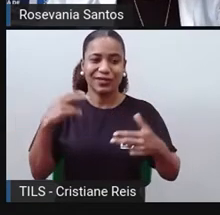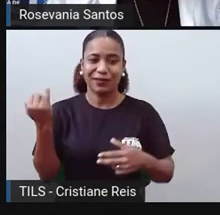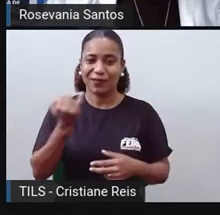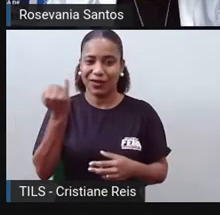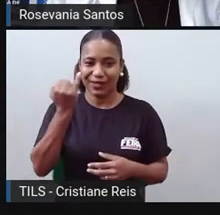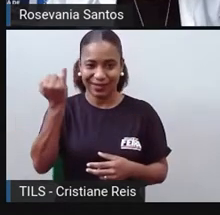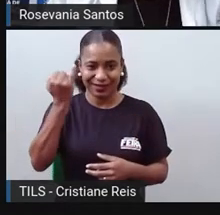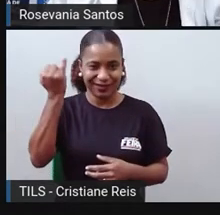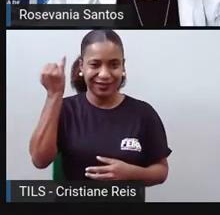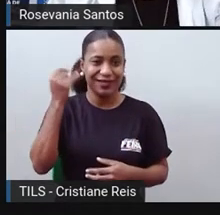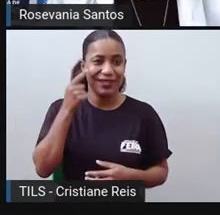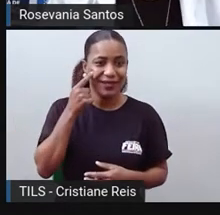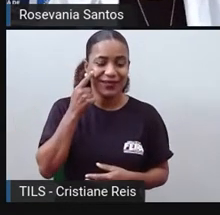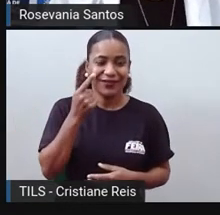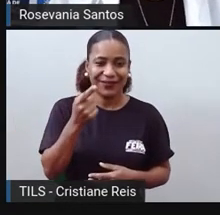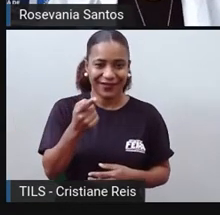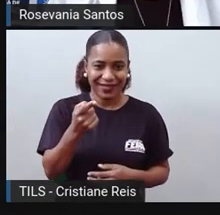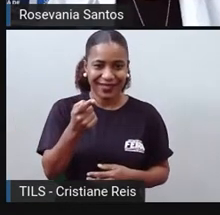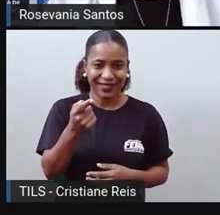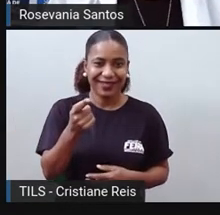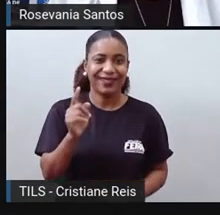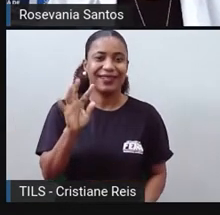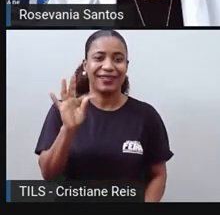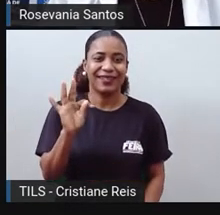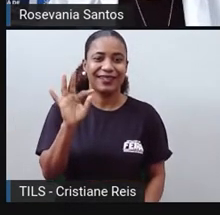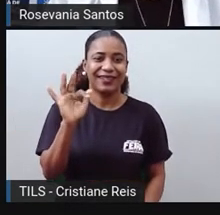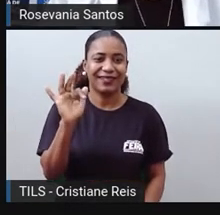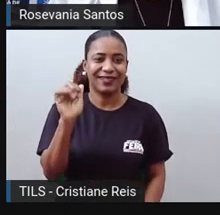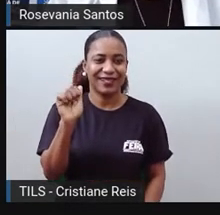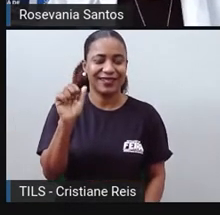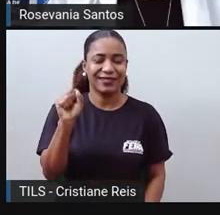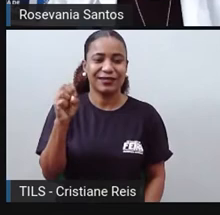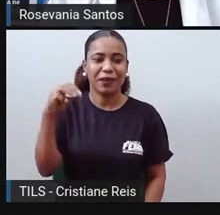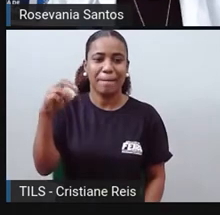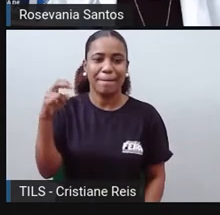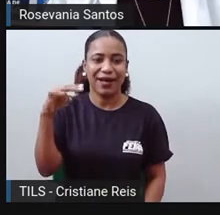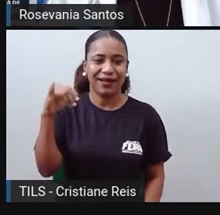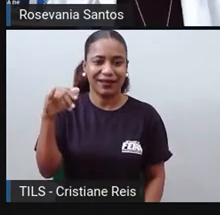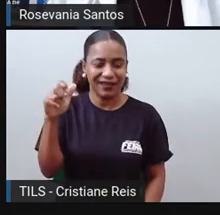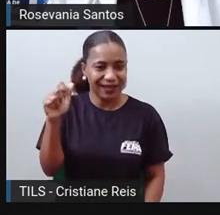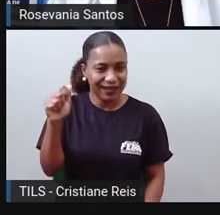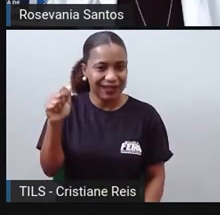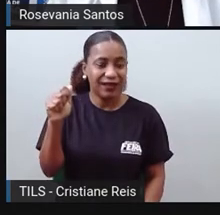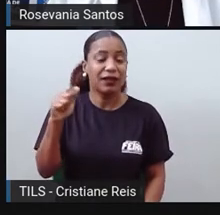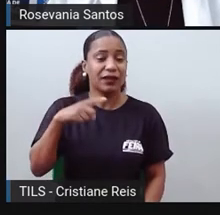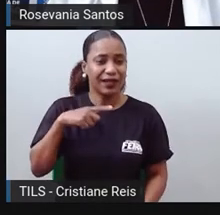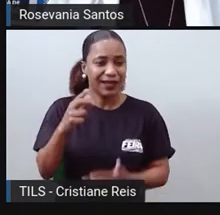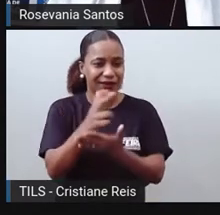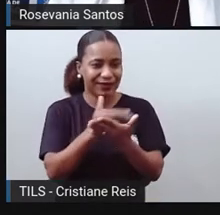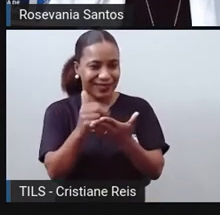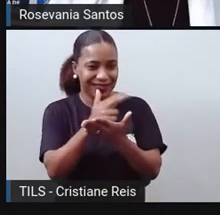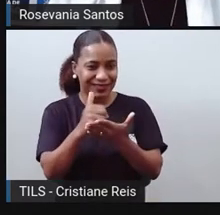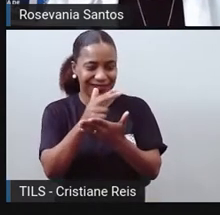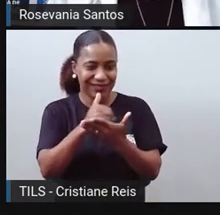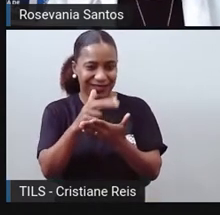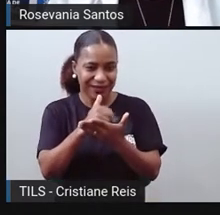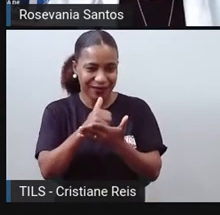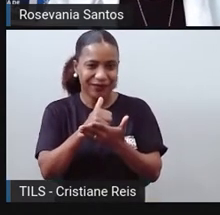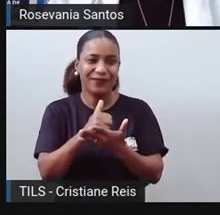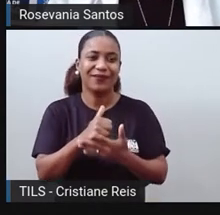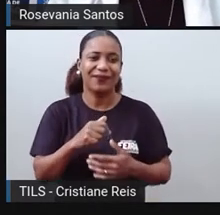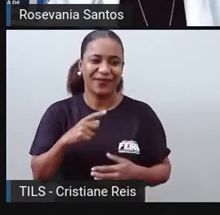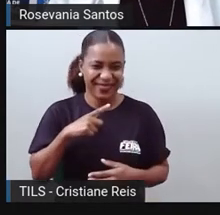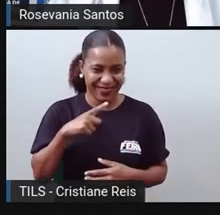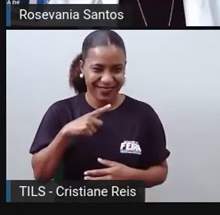Tasmânia, né, gente? Aquele desenhozinho, diabo da Tasmânia, o nome do personagem. Ele fala aqui que é dessa região aqui do planeta.